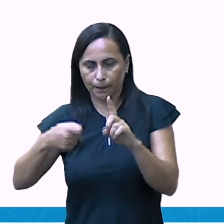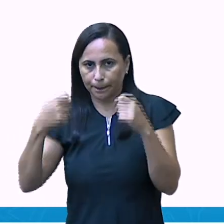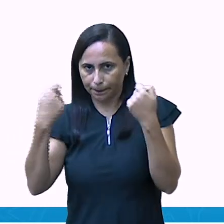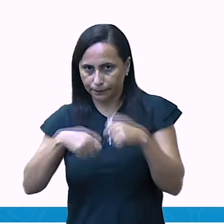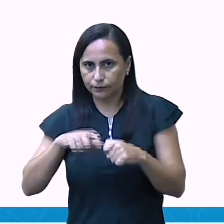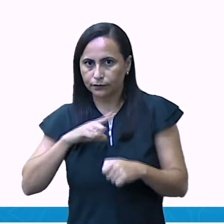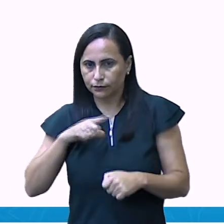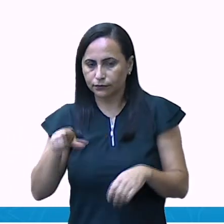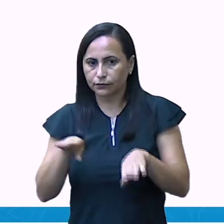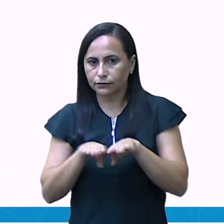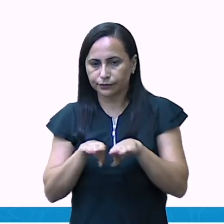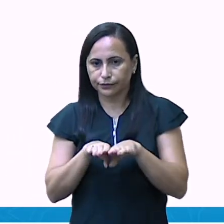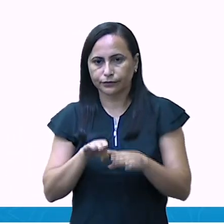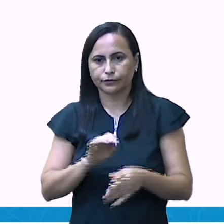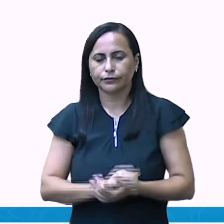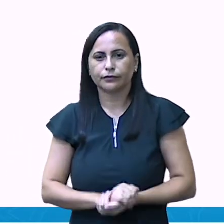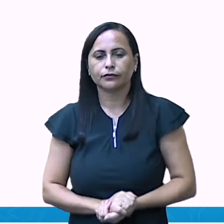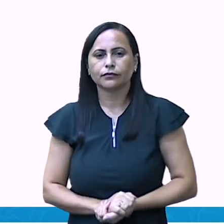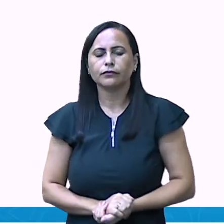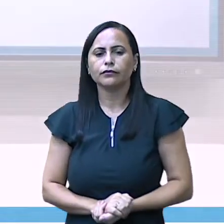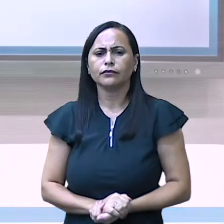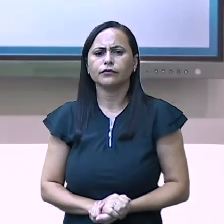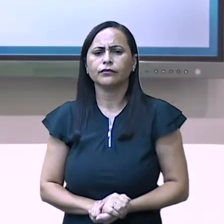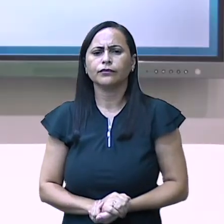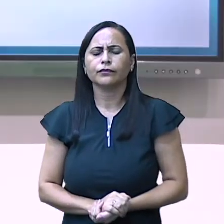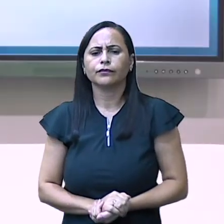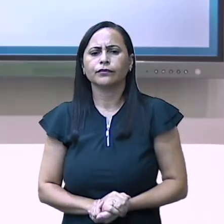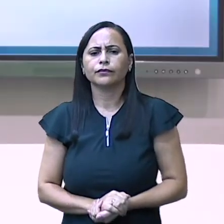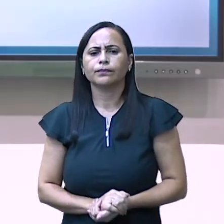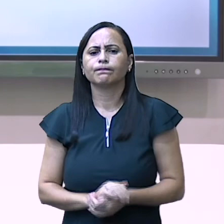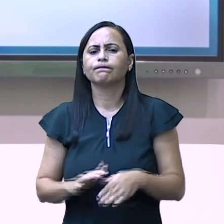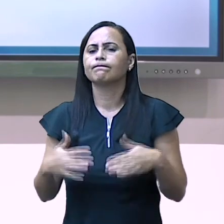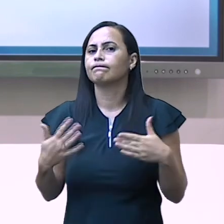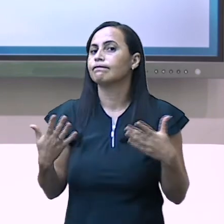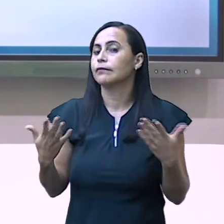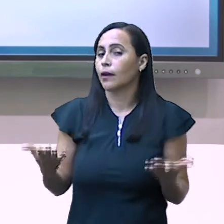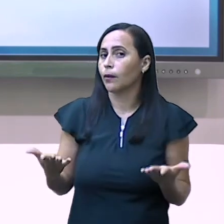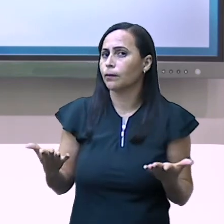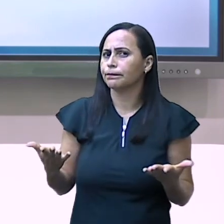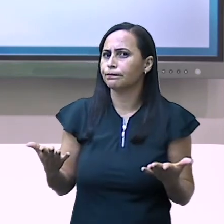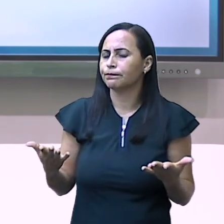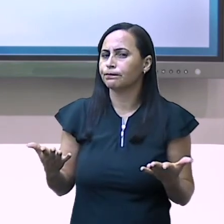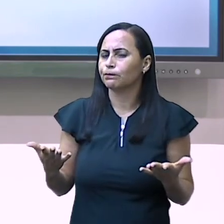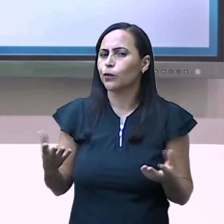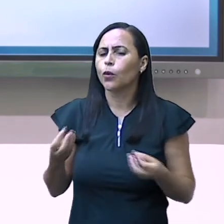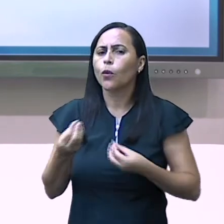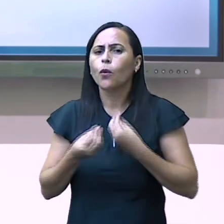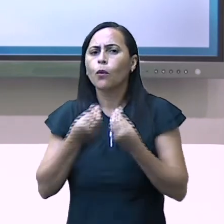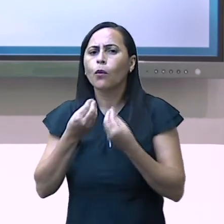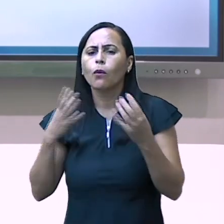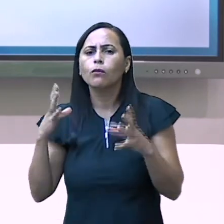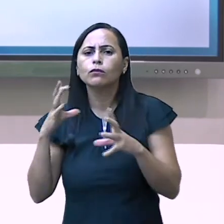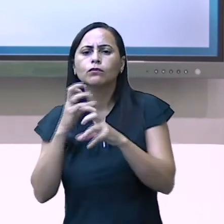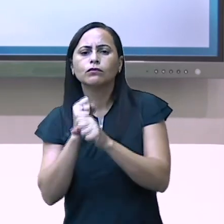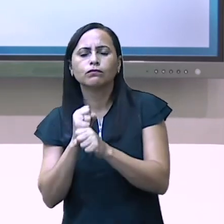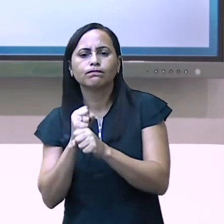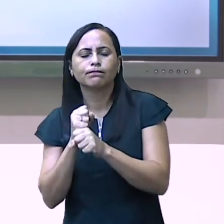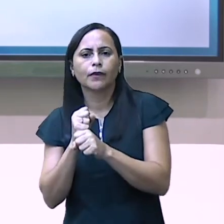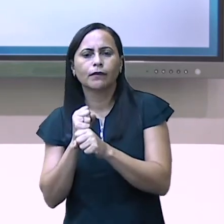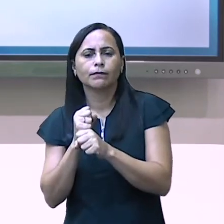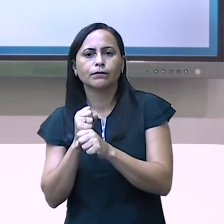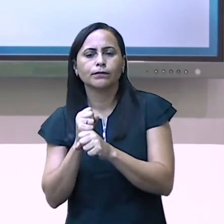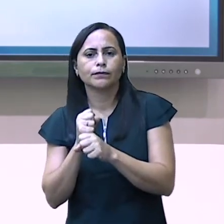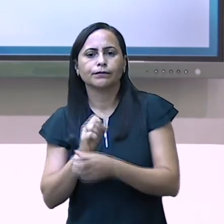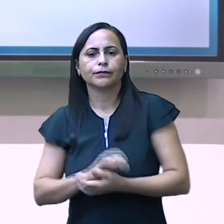E aí, estudantes? Este material dourado aqui, a soma deste material dourado representa qual